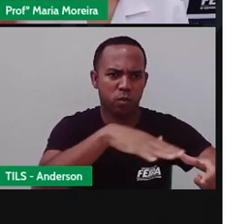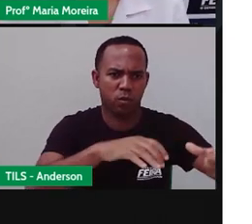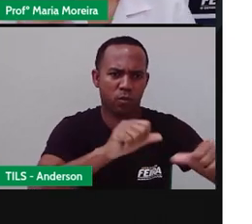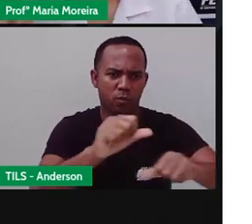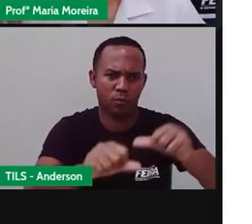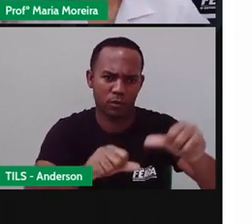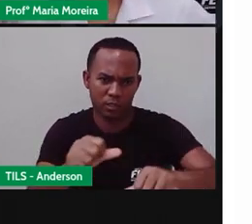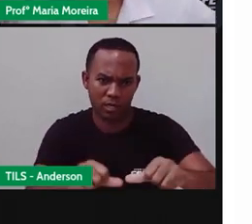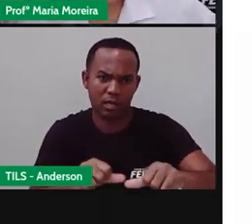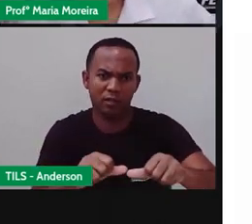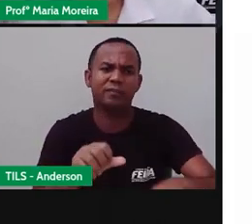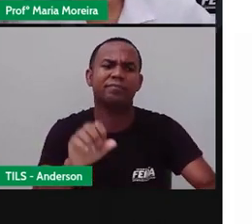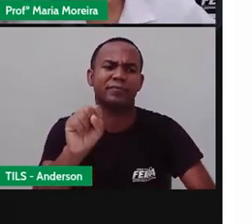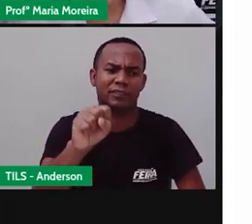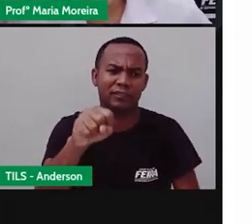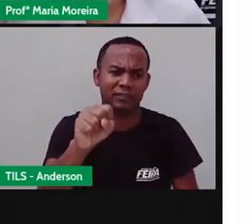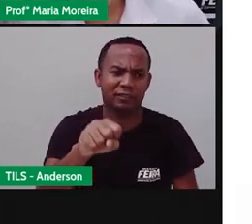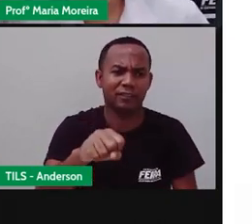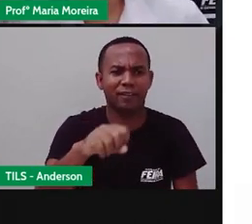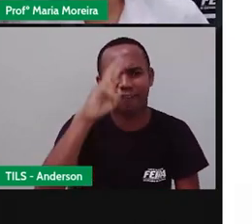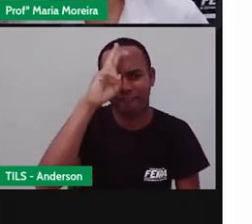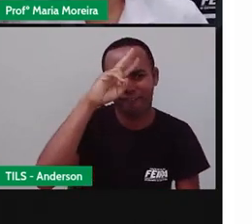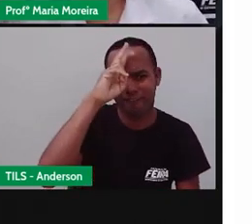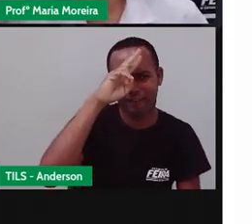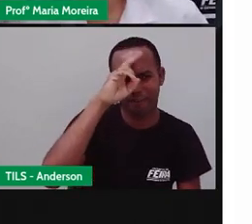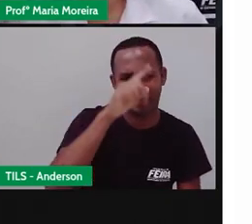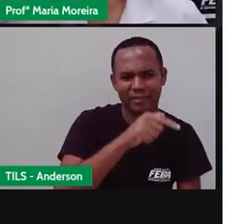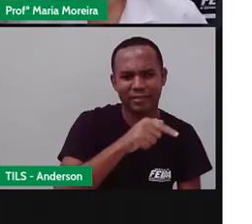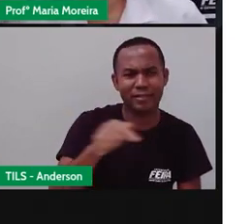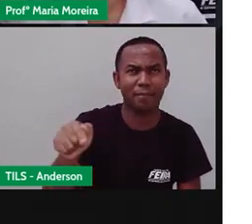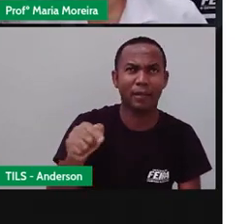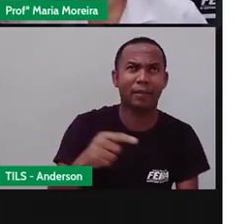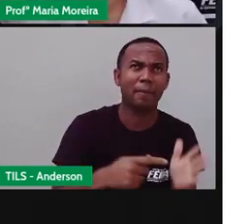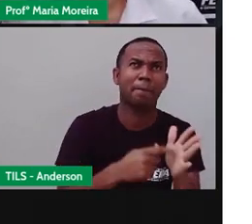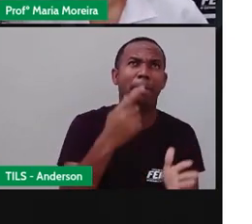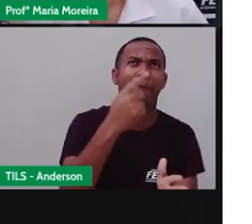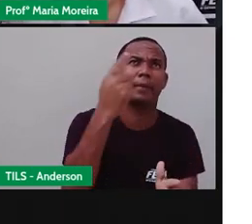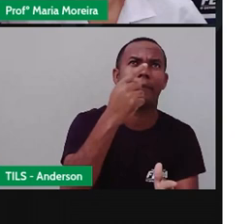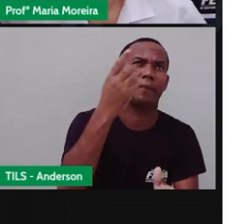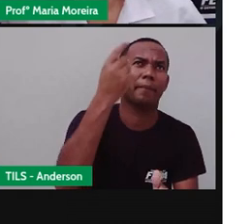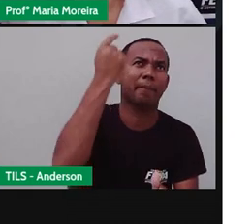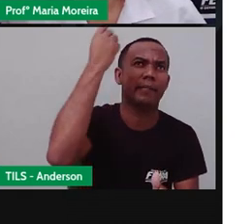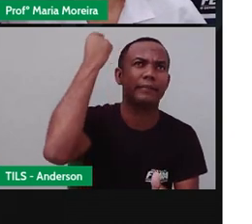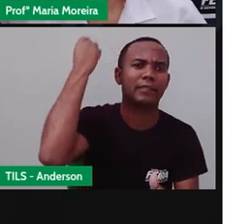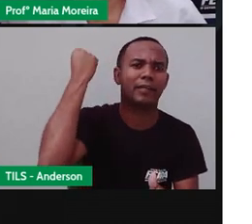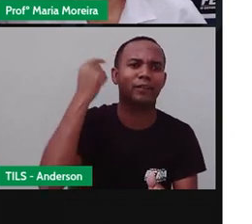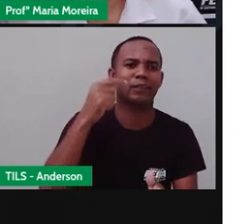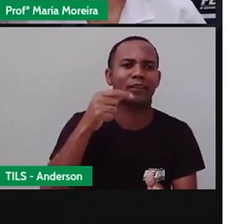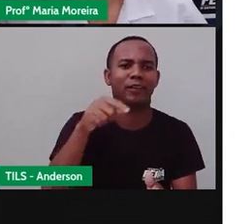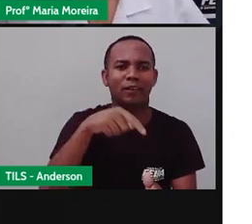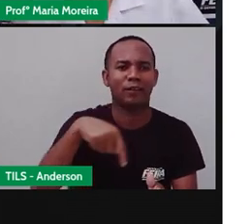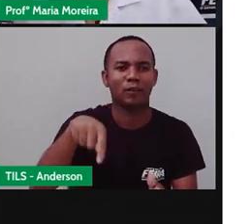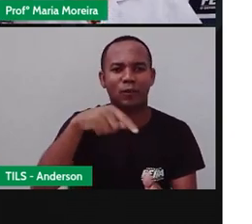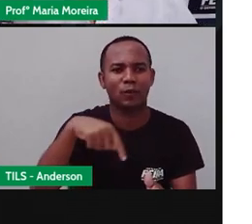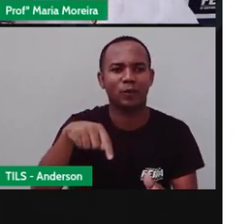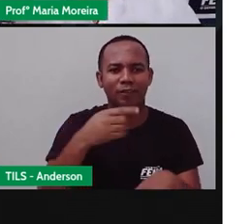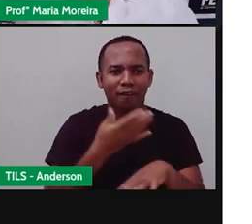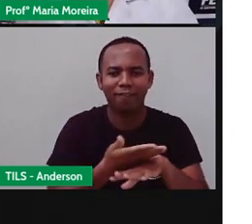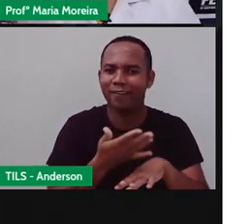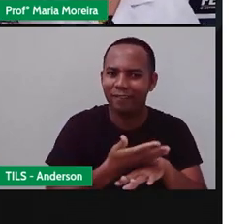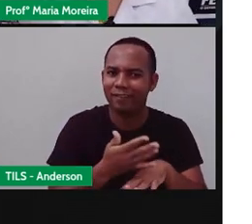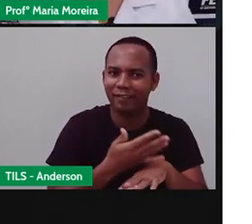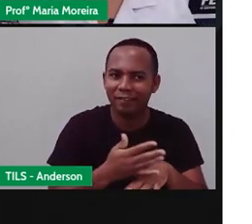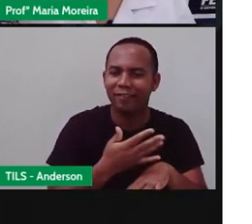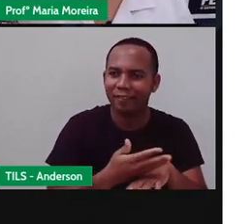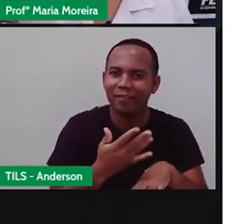Vamos lembrar aqui da nossa primeira semana, Anderson. A nossa primeira semana de aula, né? A gente tava ensaiando lá pra ser youtuber. A gente tá